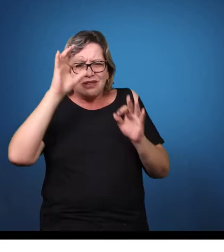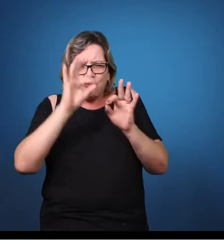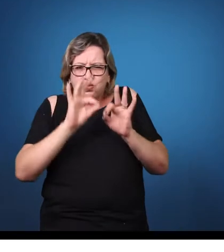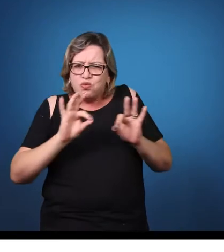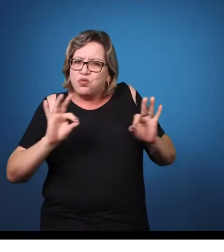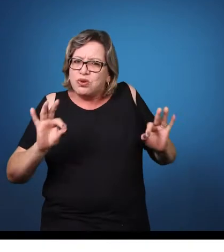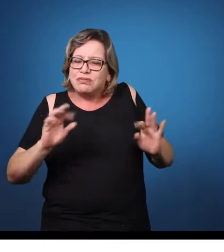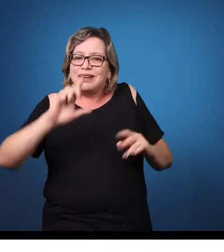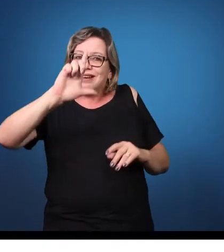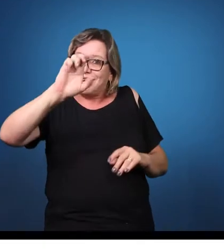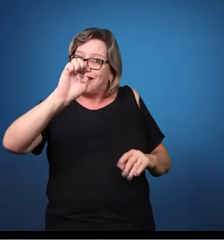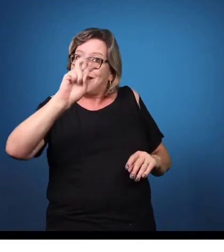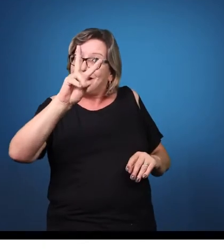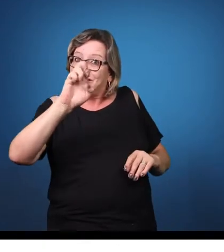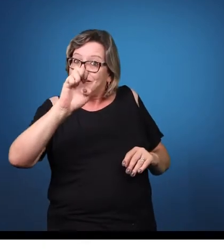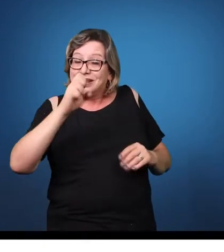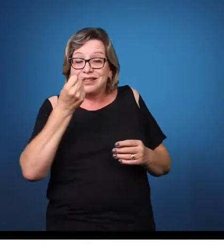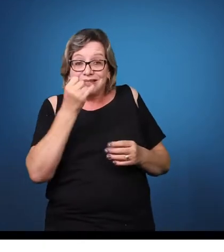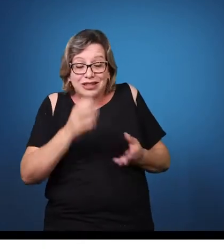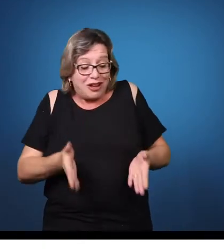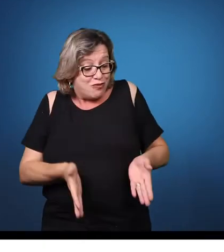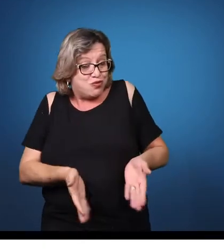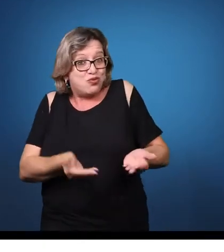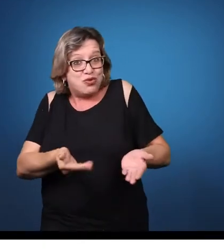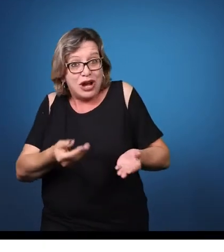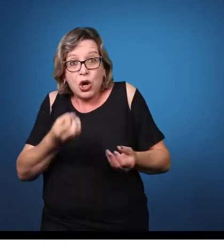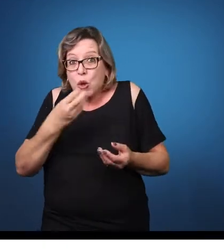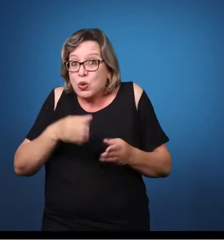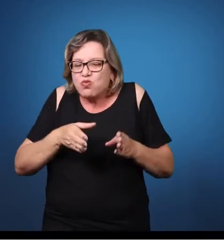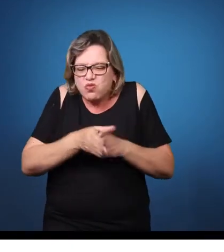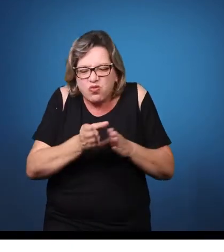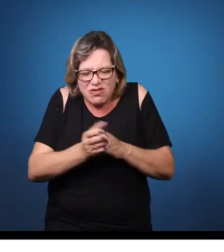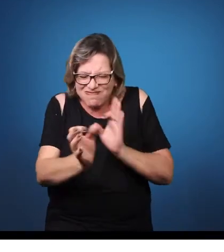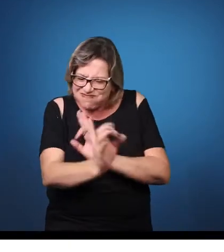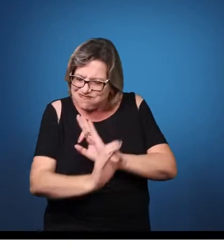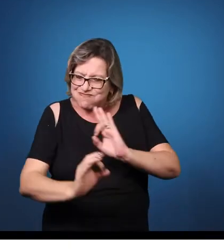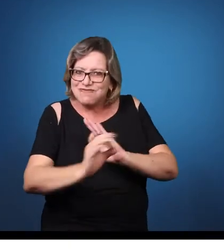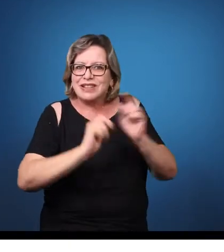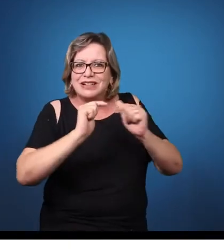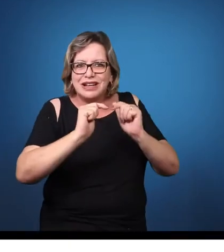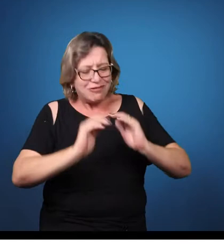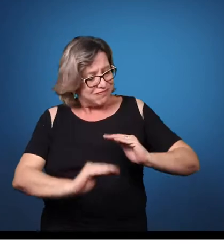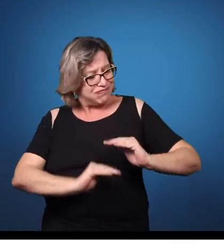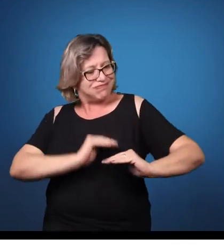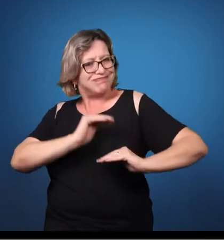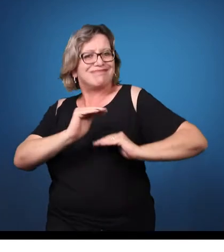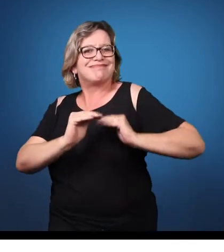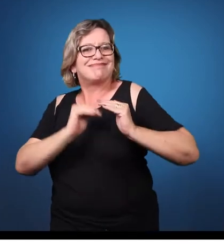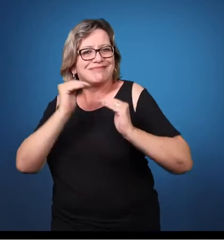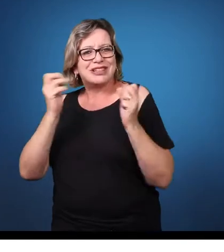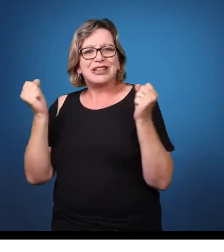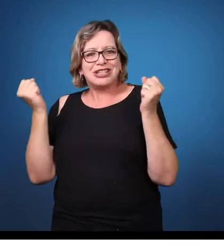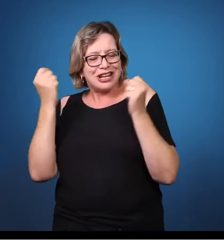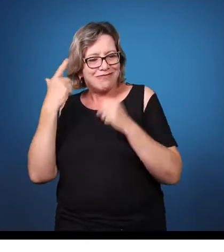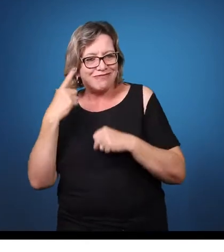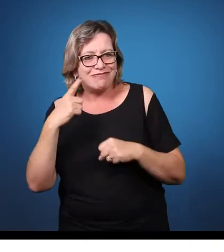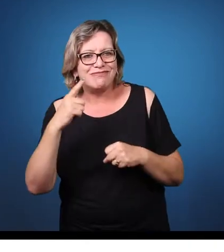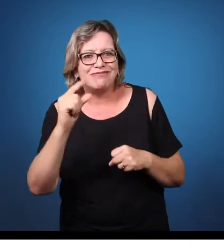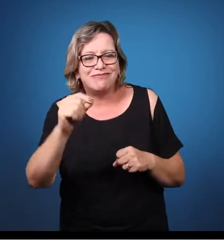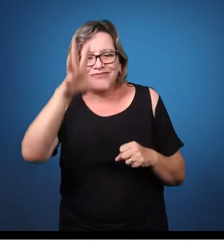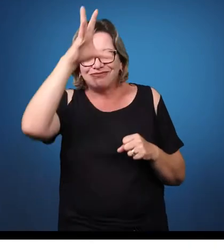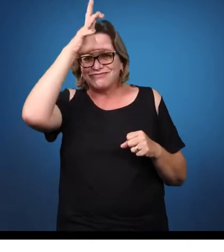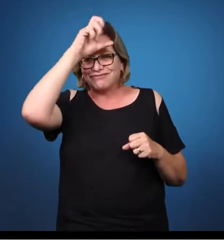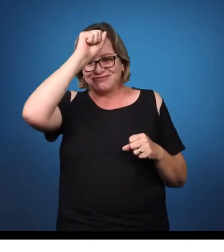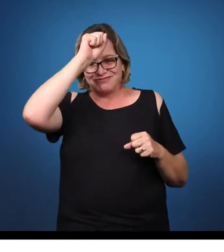aprender. Então, por exemplo, na educação infantil, o professor deve observar as cinco áreas do desenvolvimento,